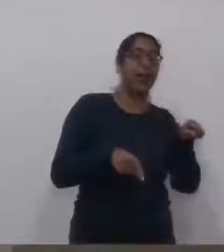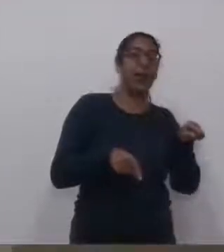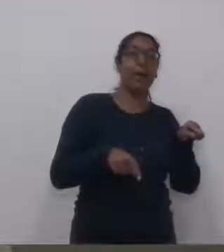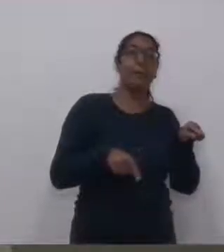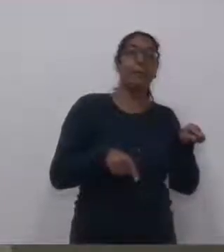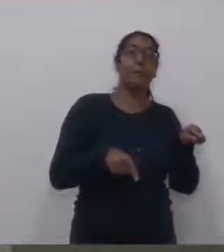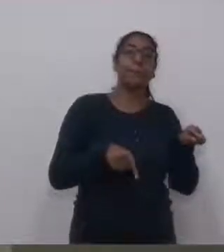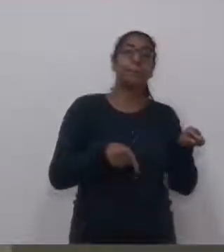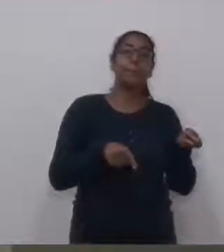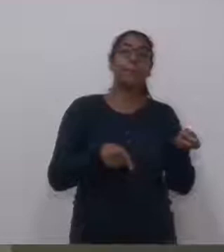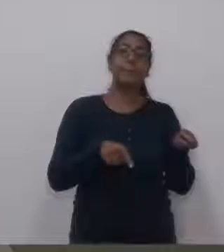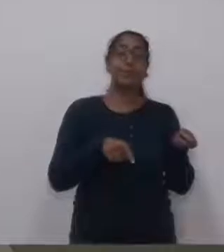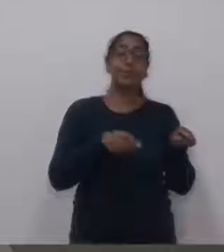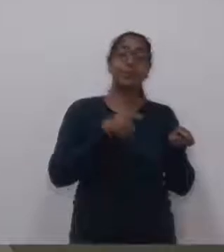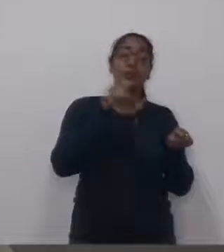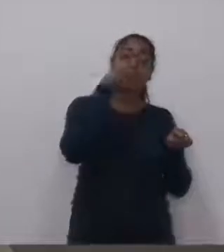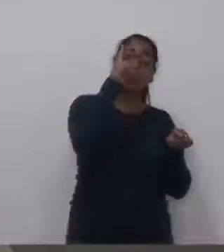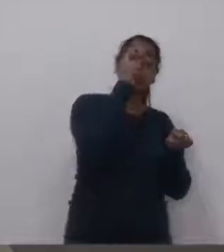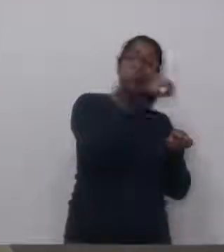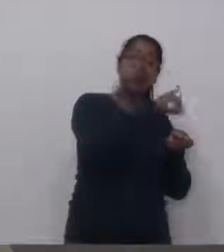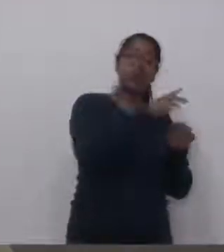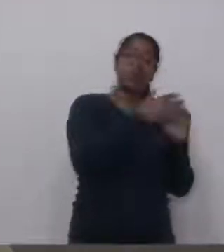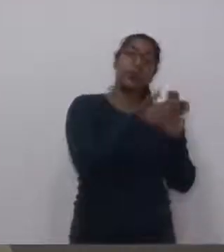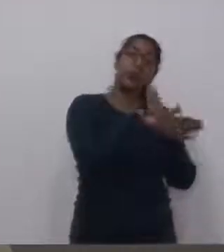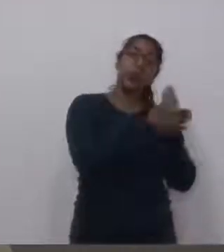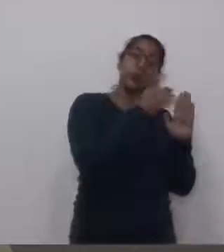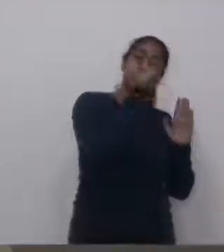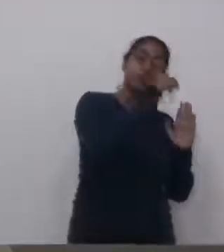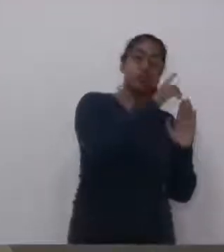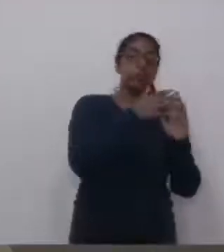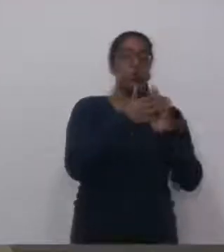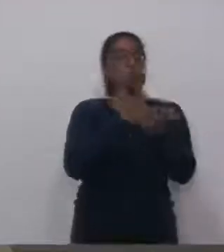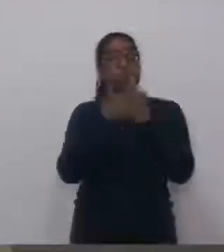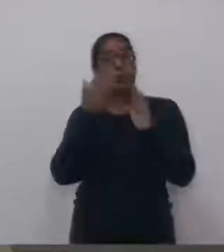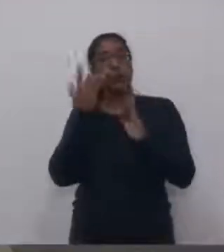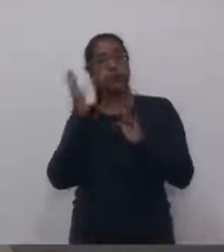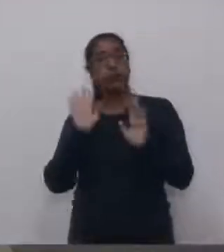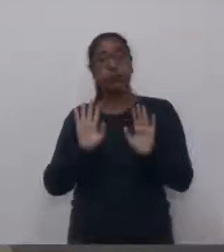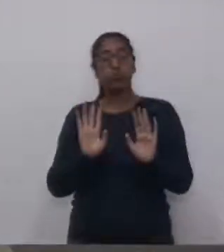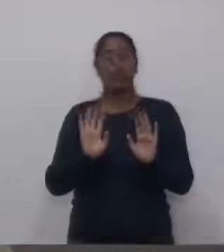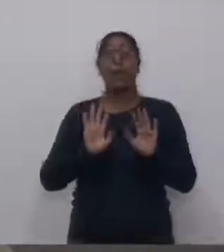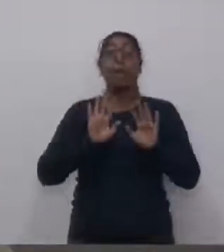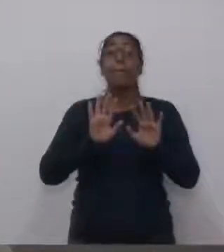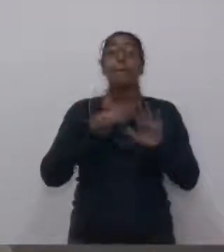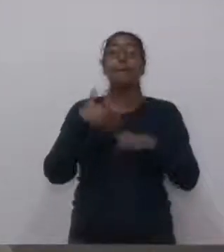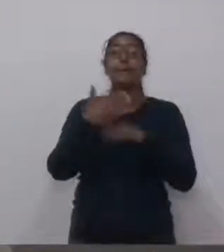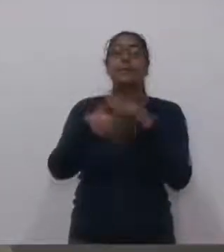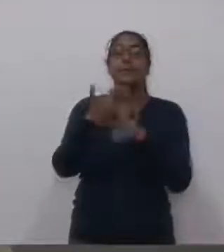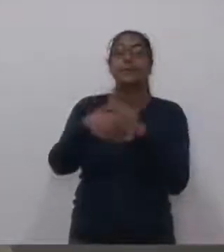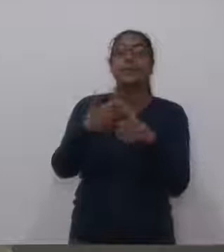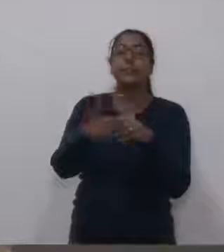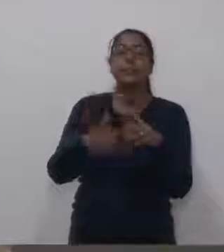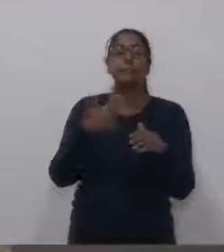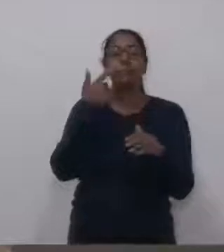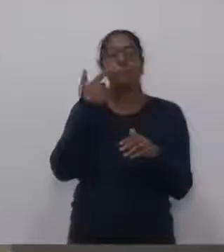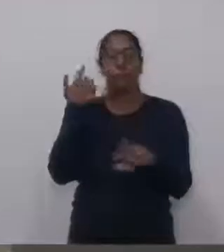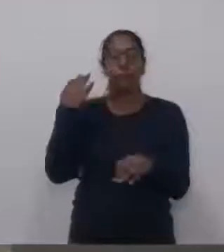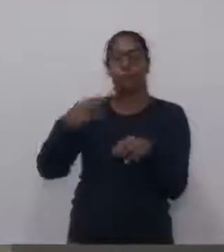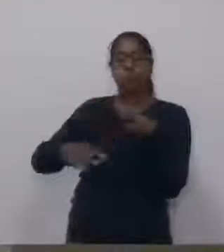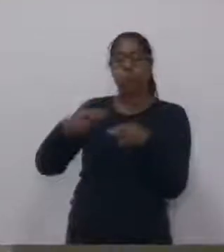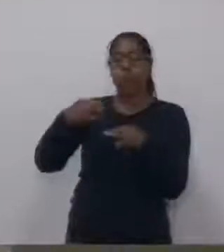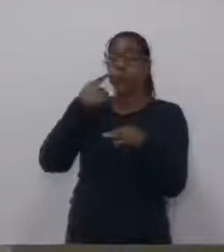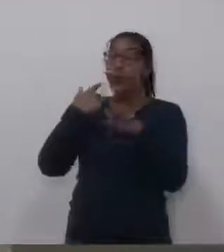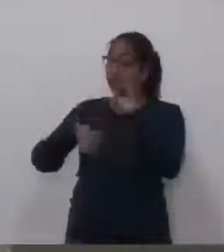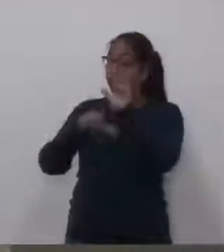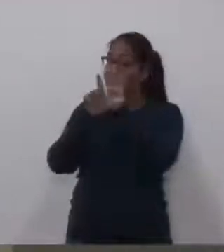mais difícil. Agora, eu acho, se entenderem que é possível resolver juridicamente, e nós